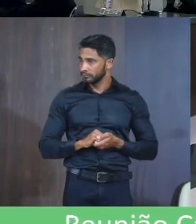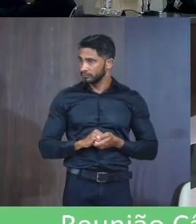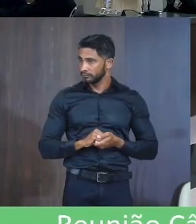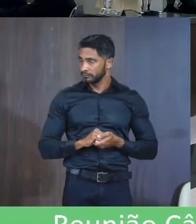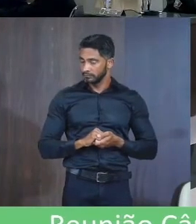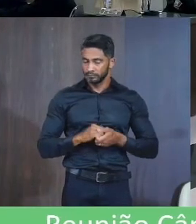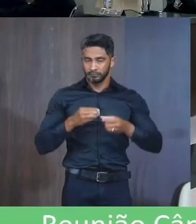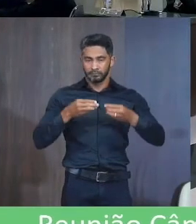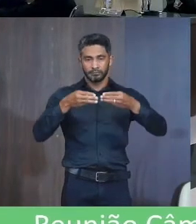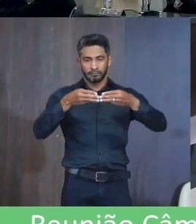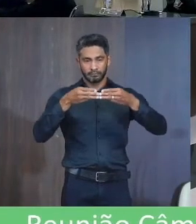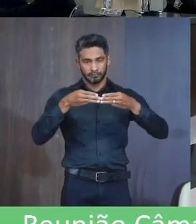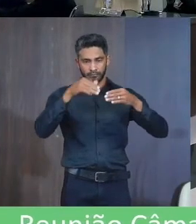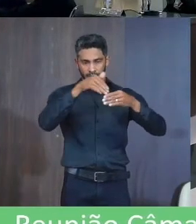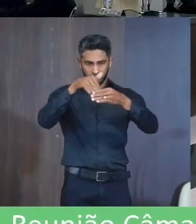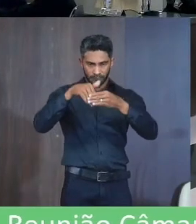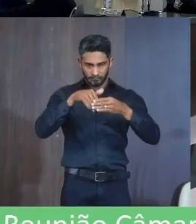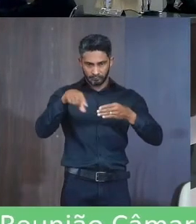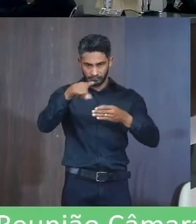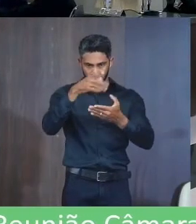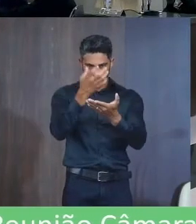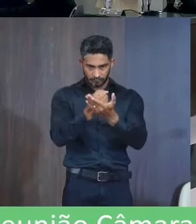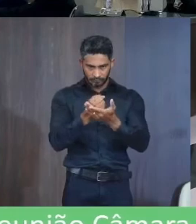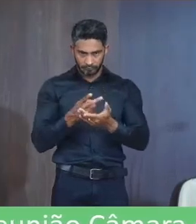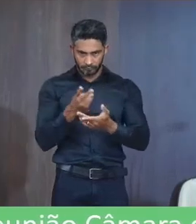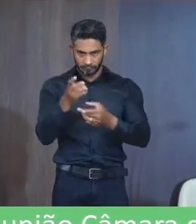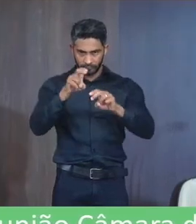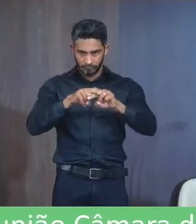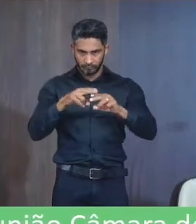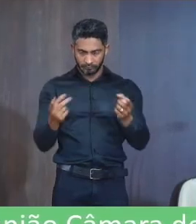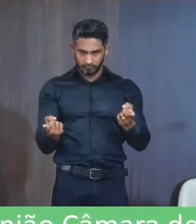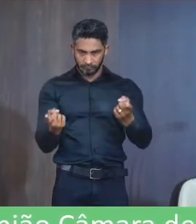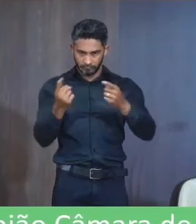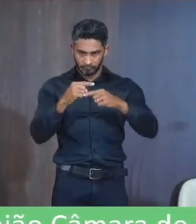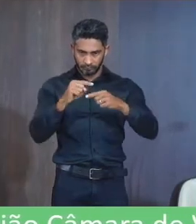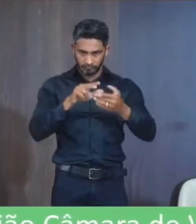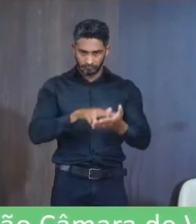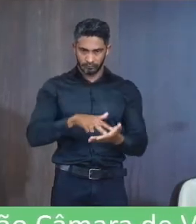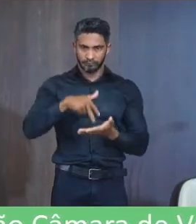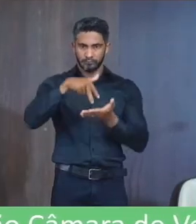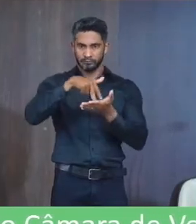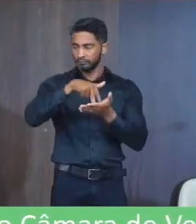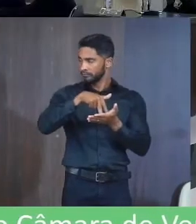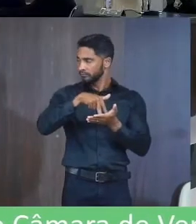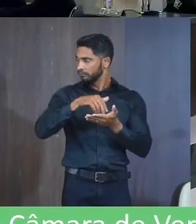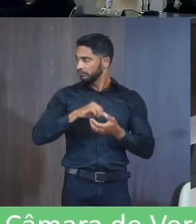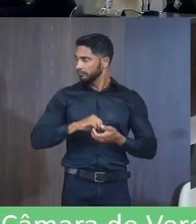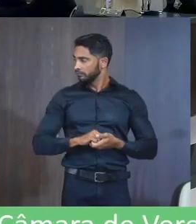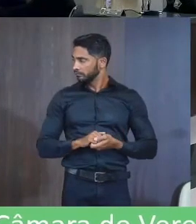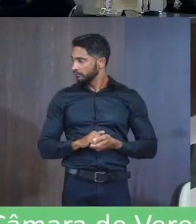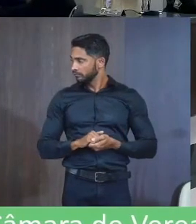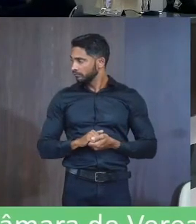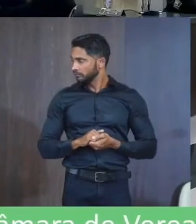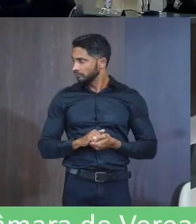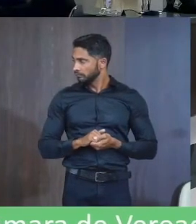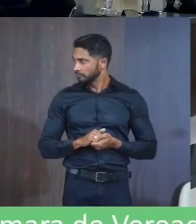As moções Estão em votação Quem for a favor Permanece sentado Quem for contra Que se levante